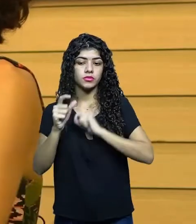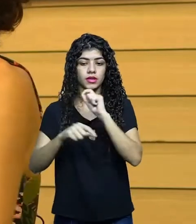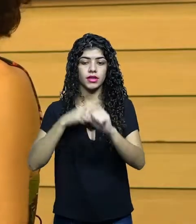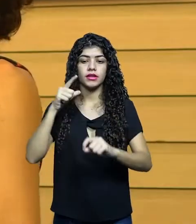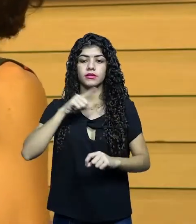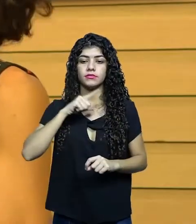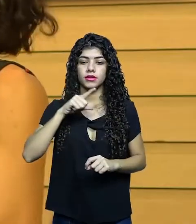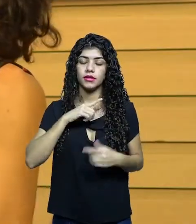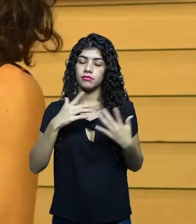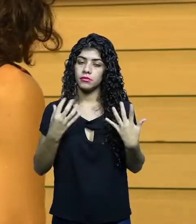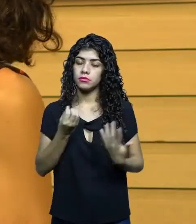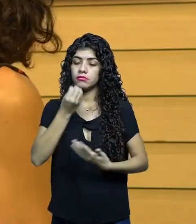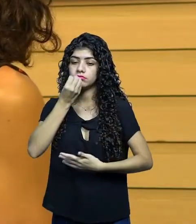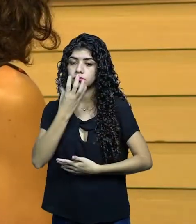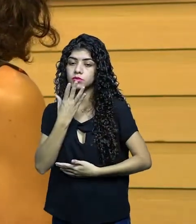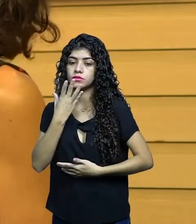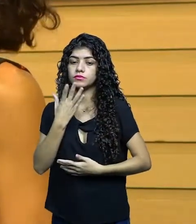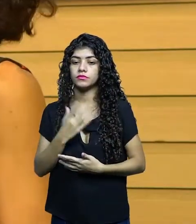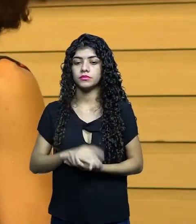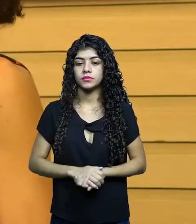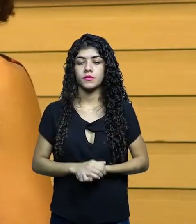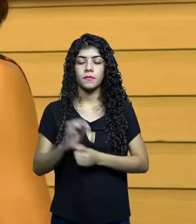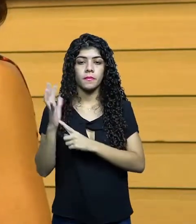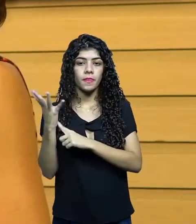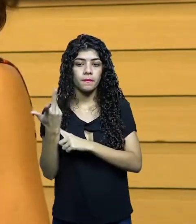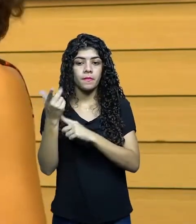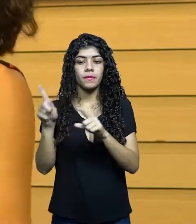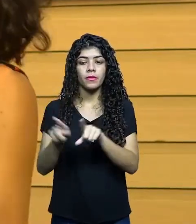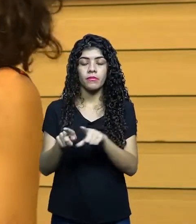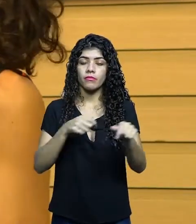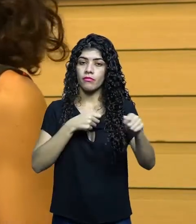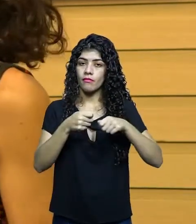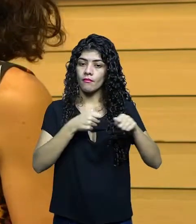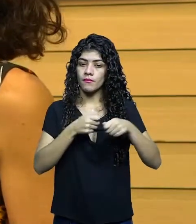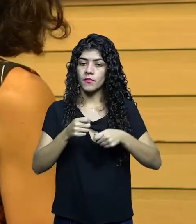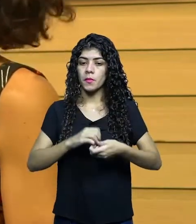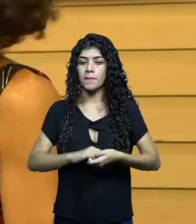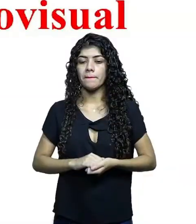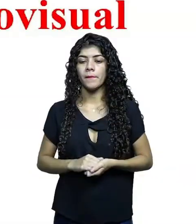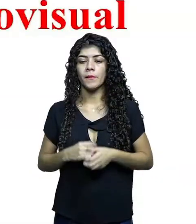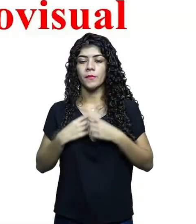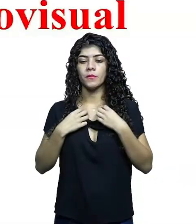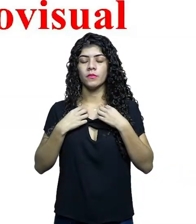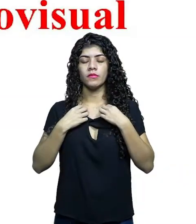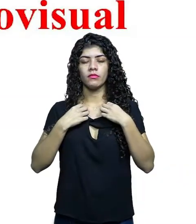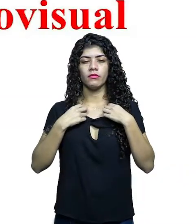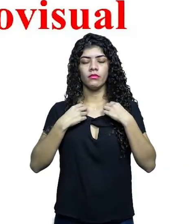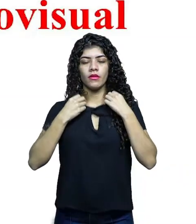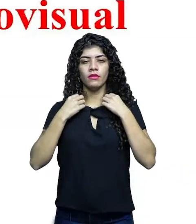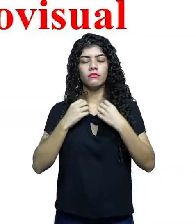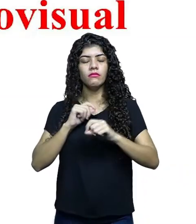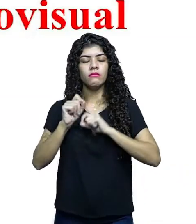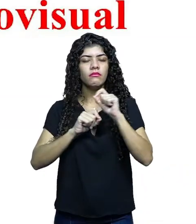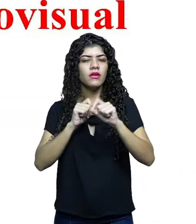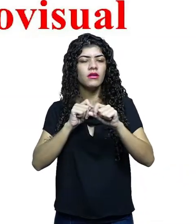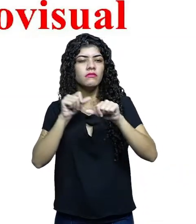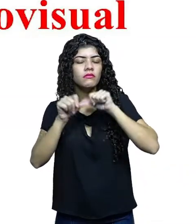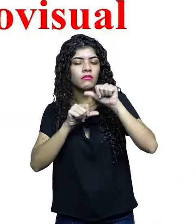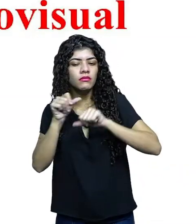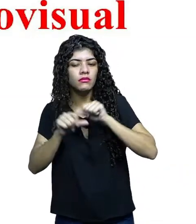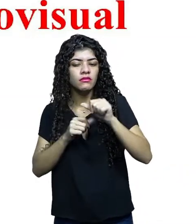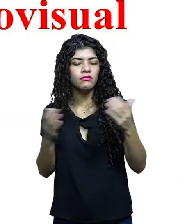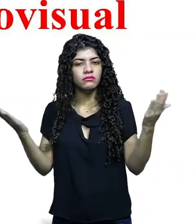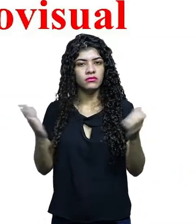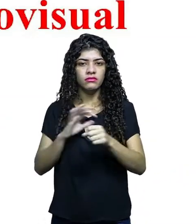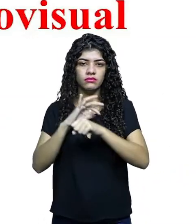possa ter uma cadeia sustentável, tanto artisticamente quanto economicamente. O que mudou no